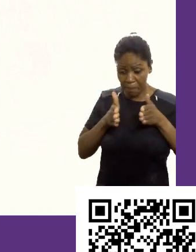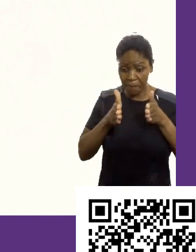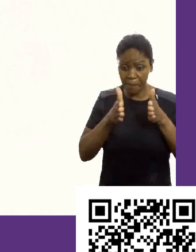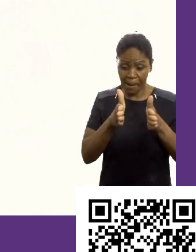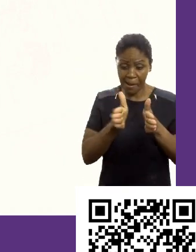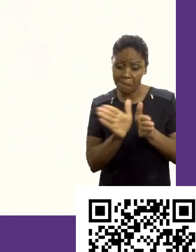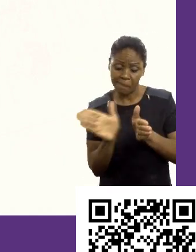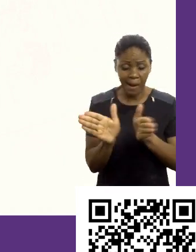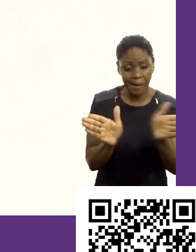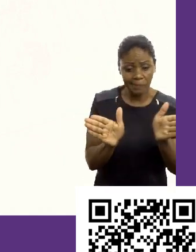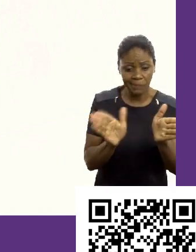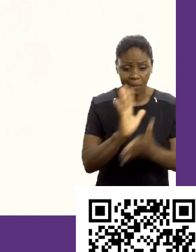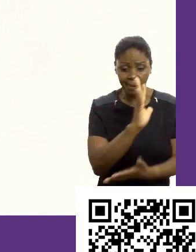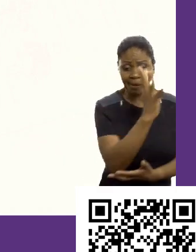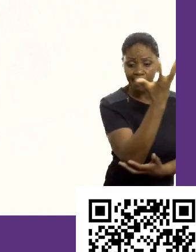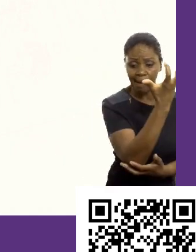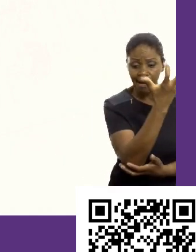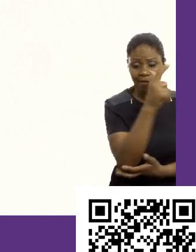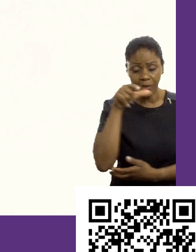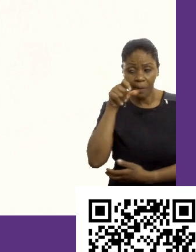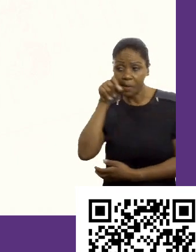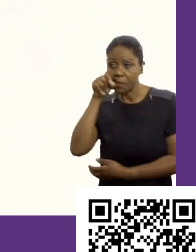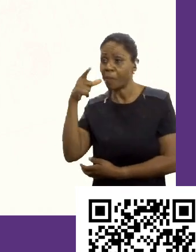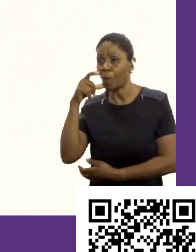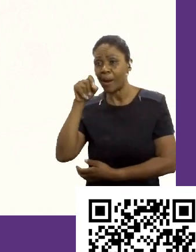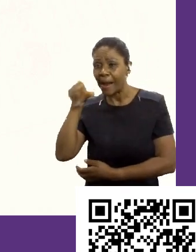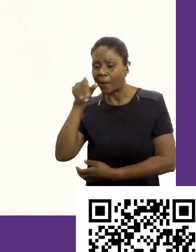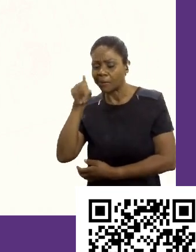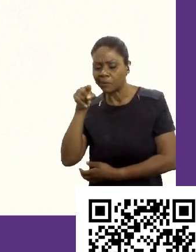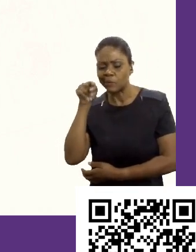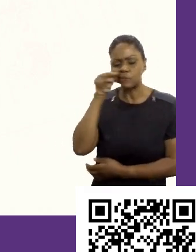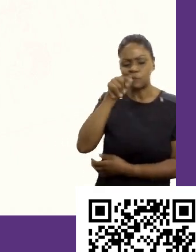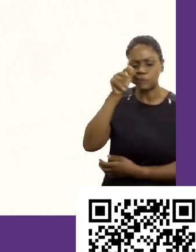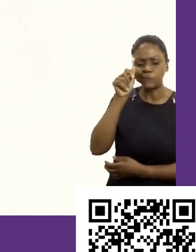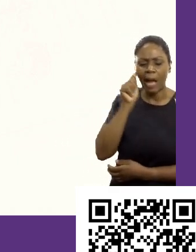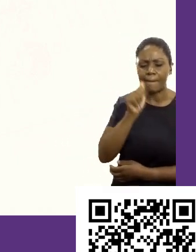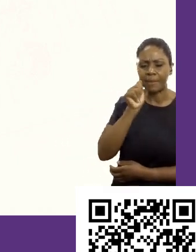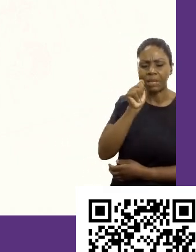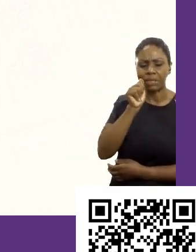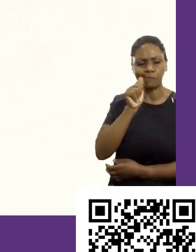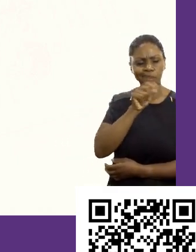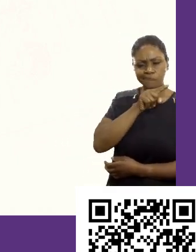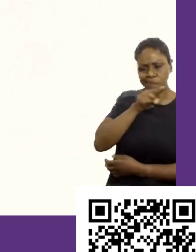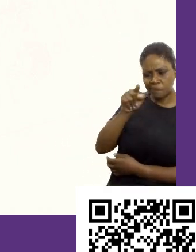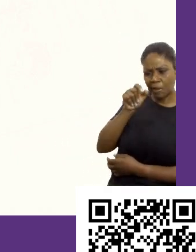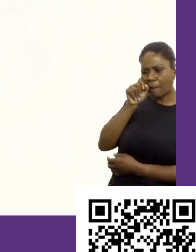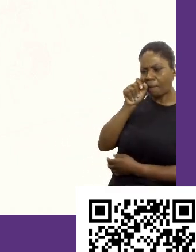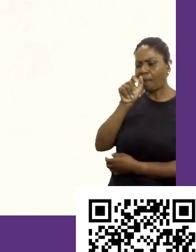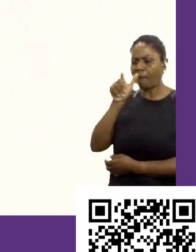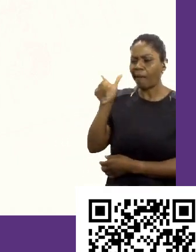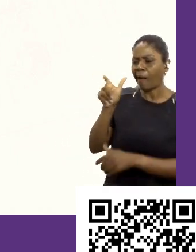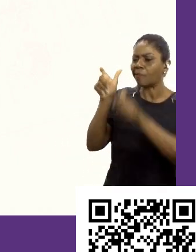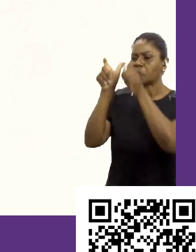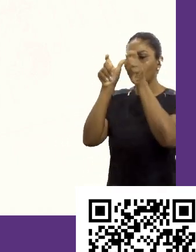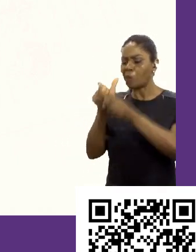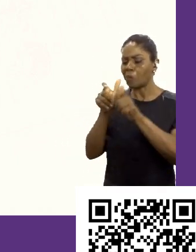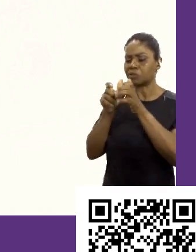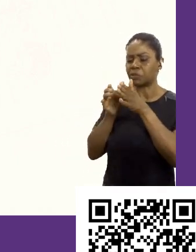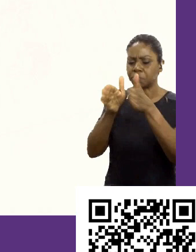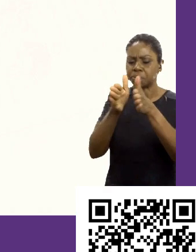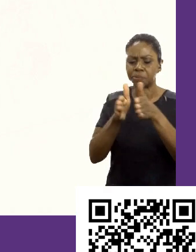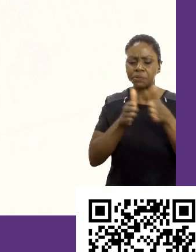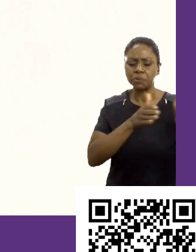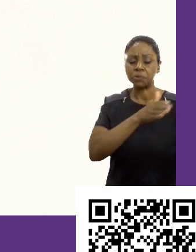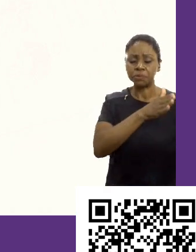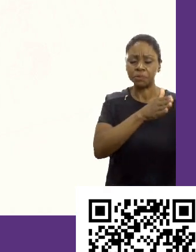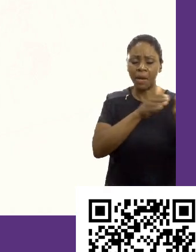tinha uma árvore e tinha um gato em cima da árvore. Aí a Alice vira para o gato e fala assim, gato, para onde que eu vou? Aí o